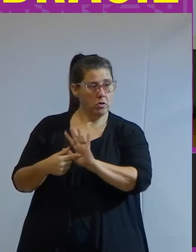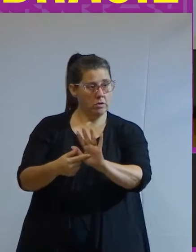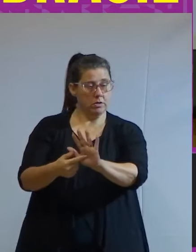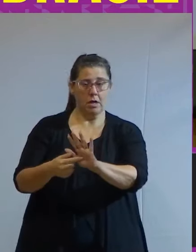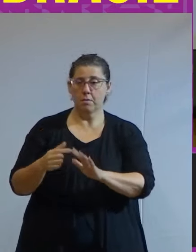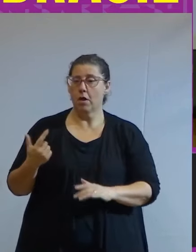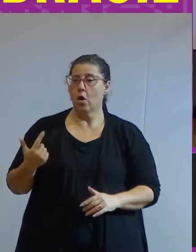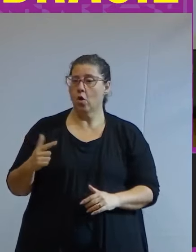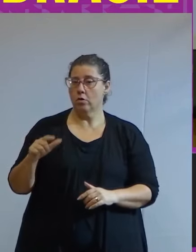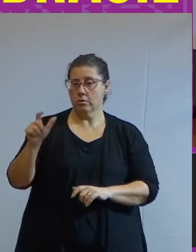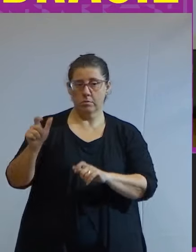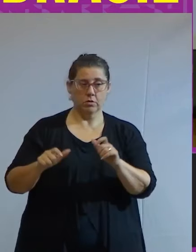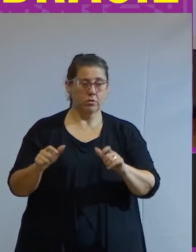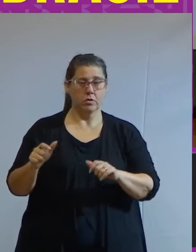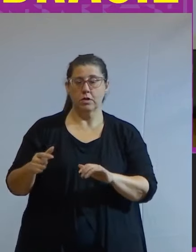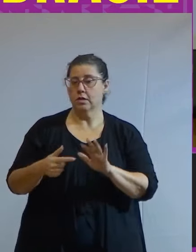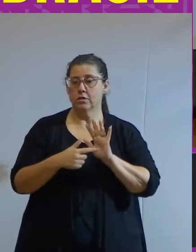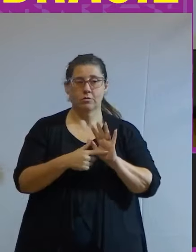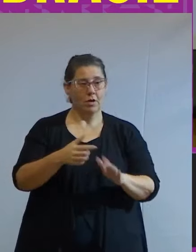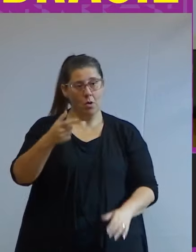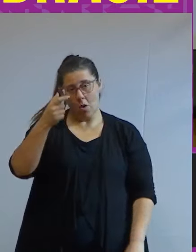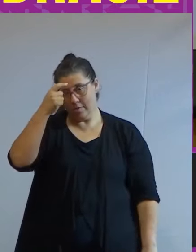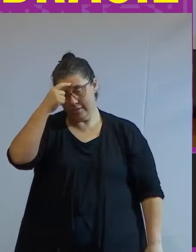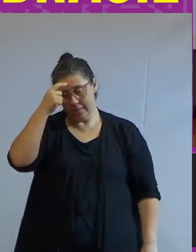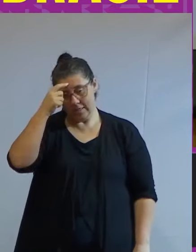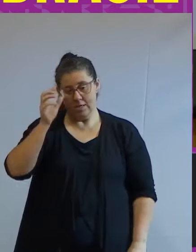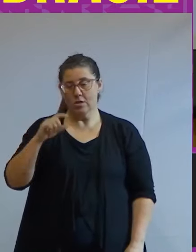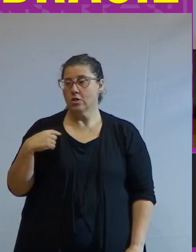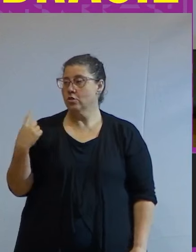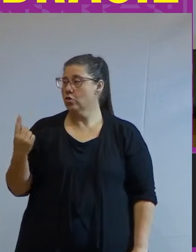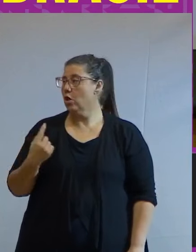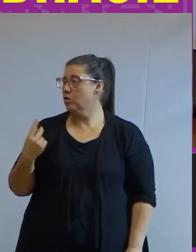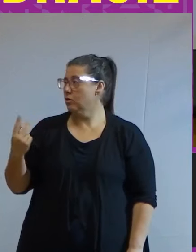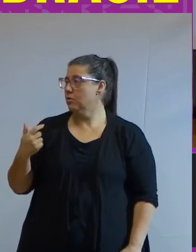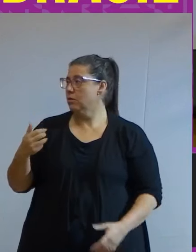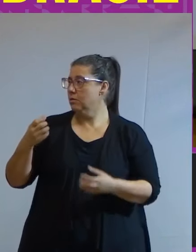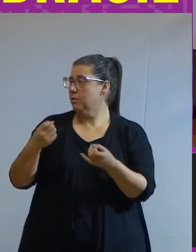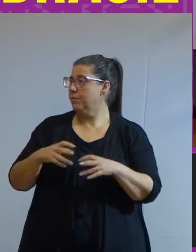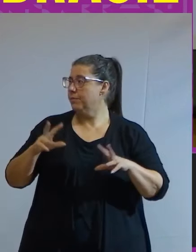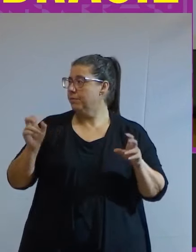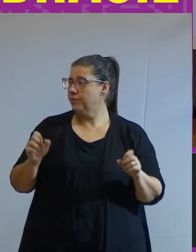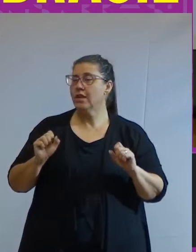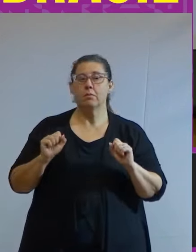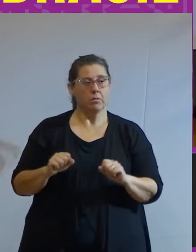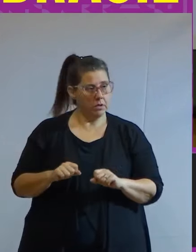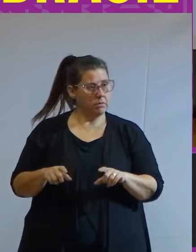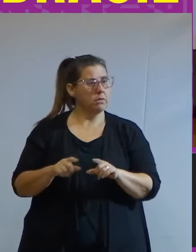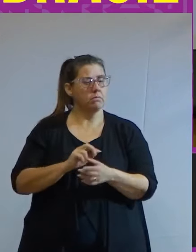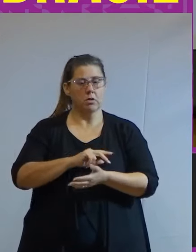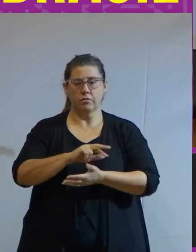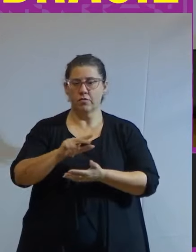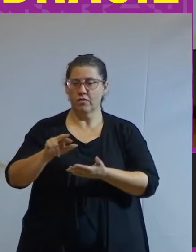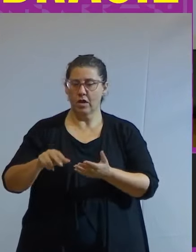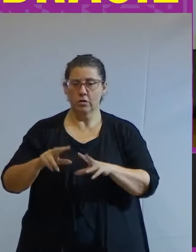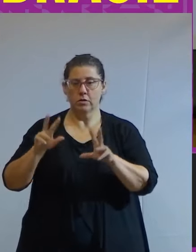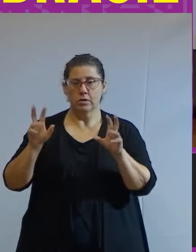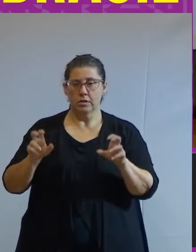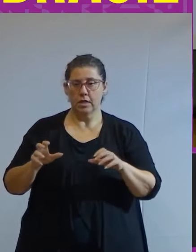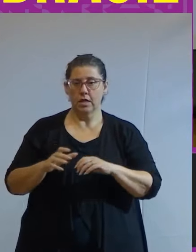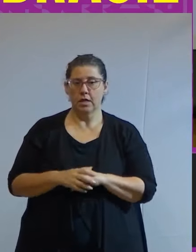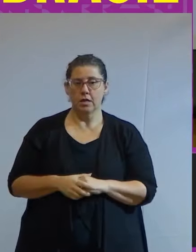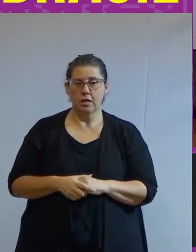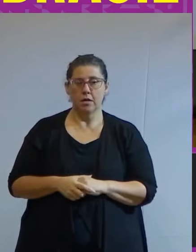outras pessoas que às vezes não traz essa consciência então não é só nós que precisamos falar sobre esse assunto podemos falar sobre diversos outros assuntos